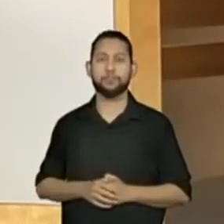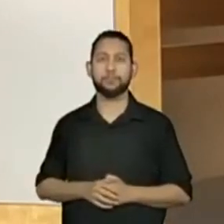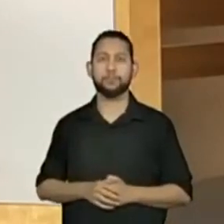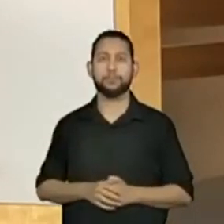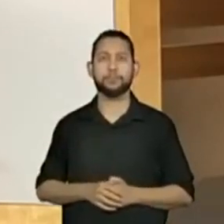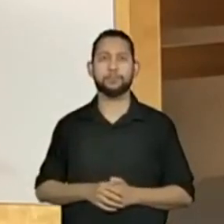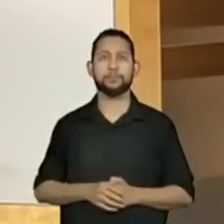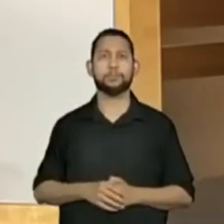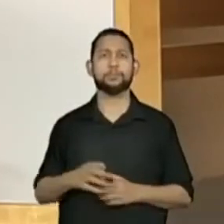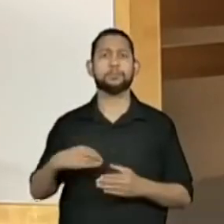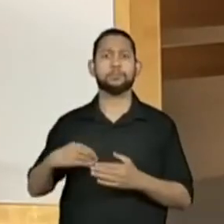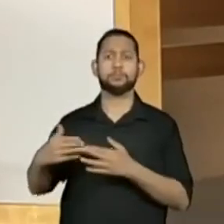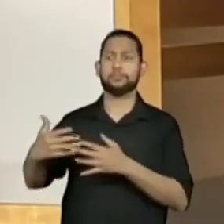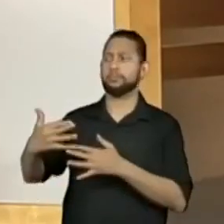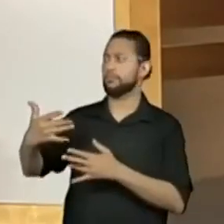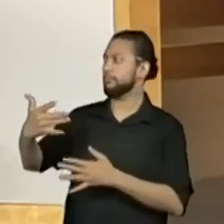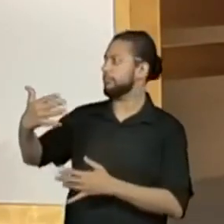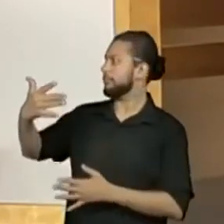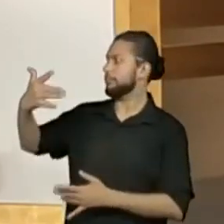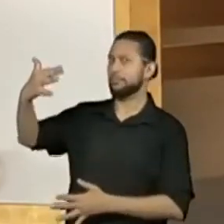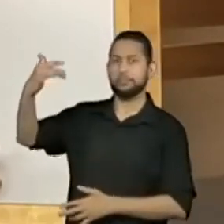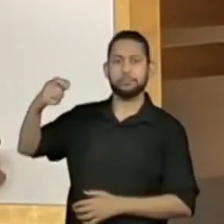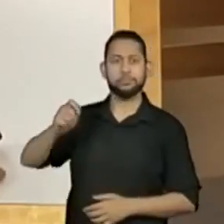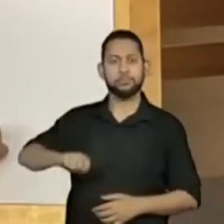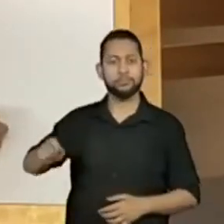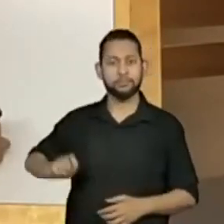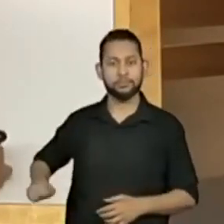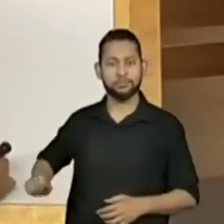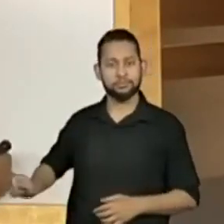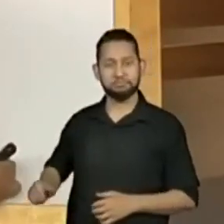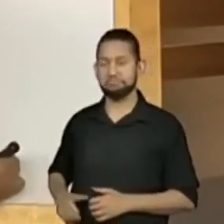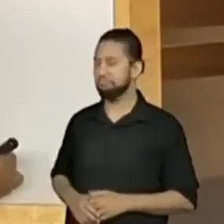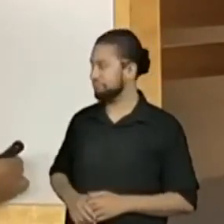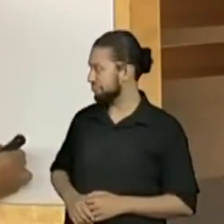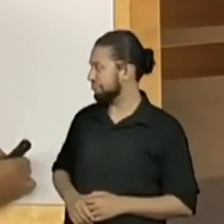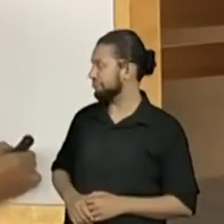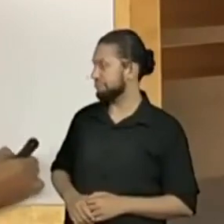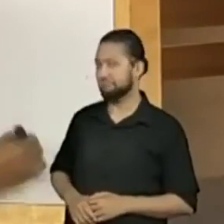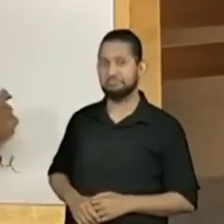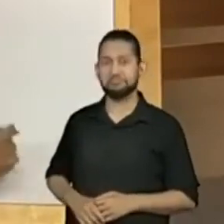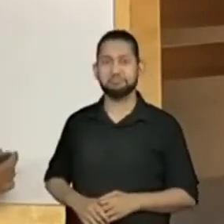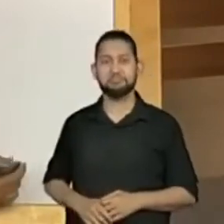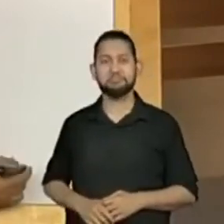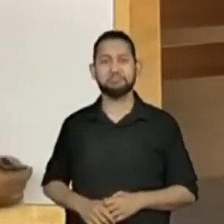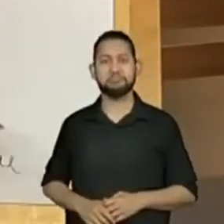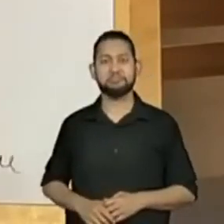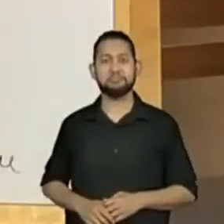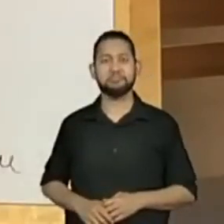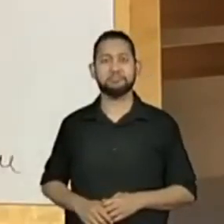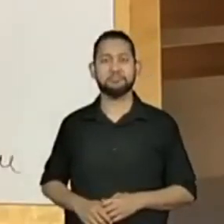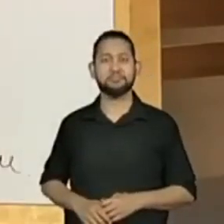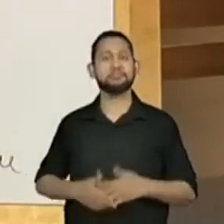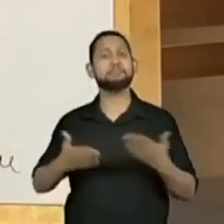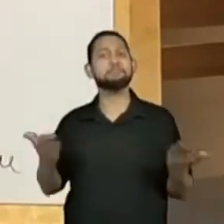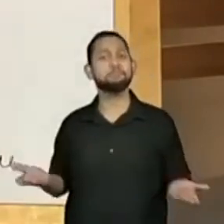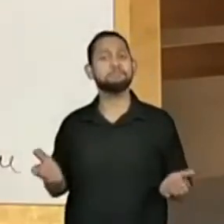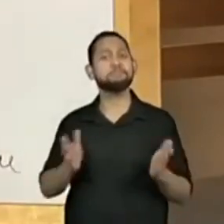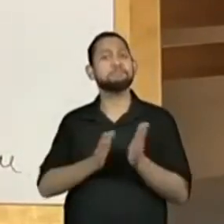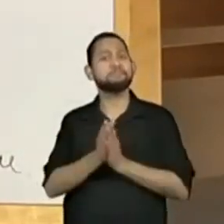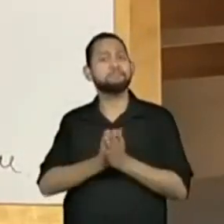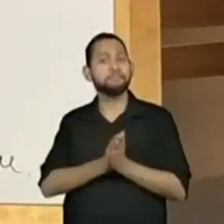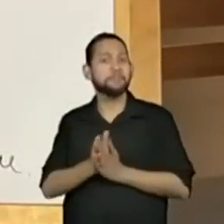Nossa, estou ótima para escrever aqui, hein? Tá. Mandou. Isso. Turminha,